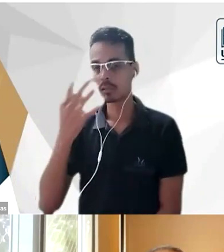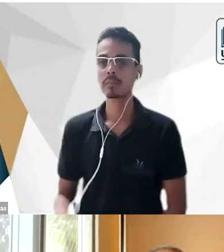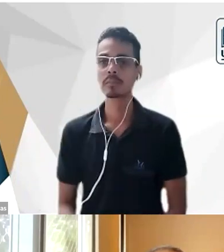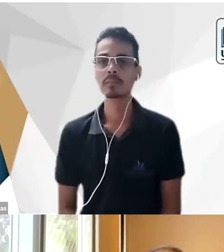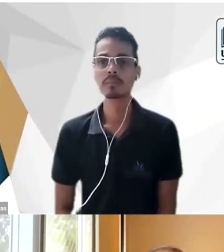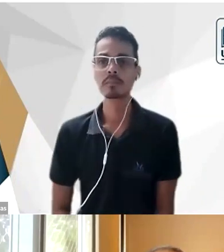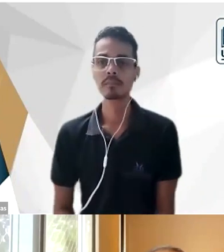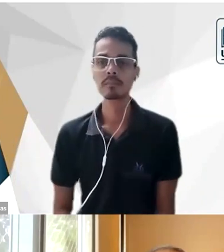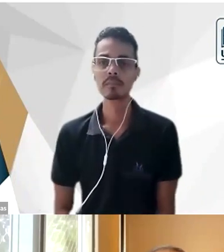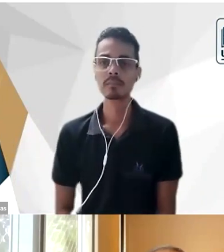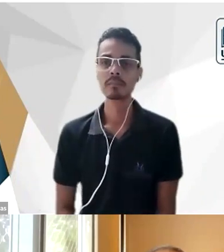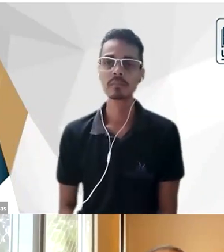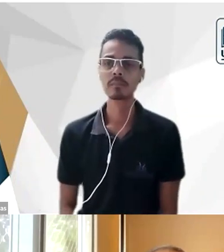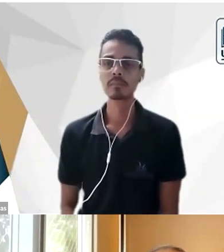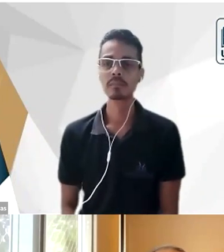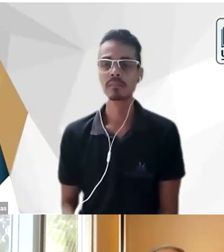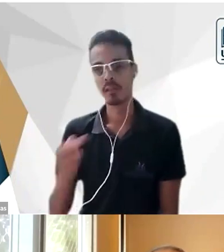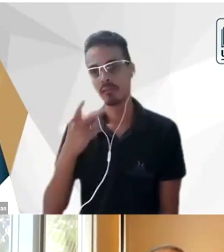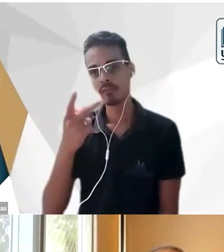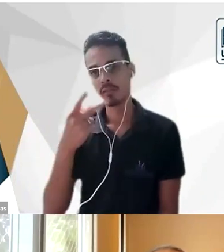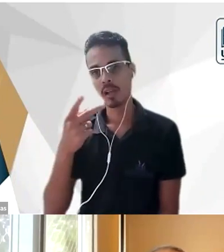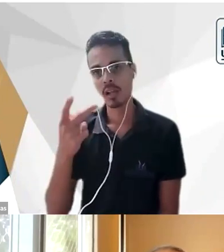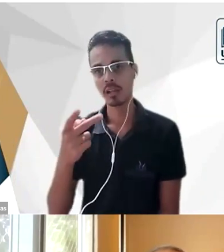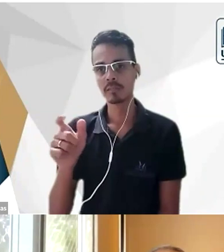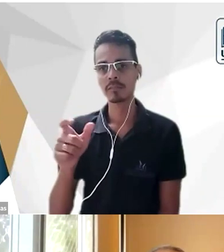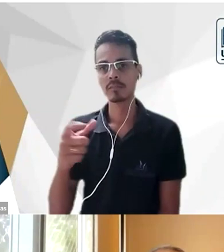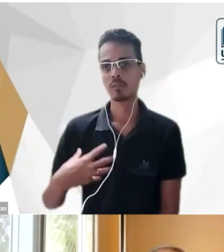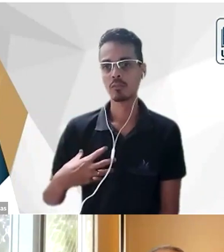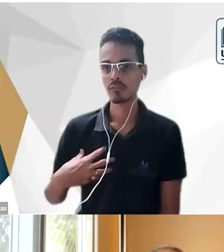vendo a gente falar desse filho ilustre de Sergipe